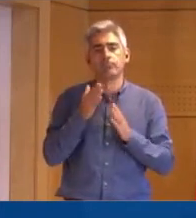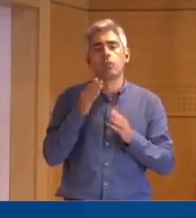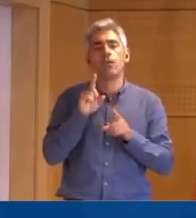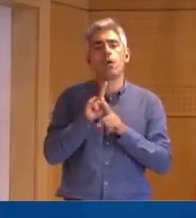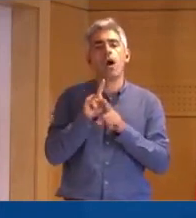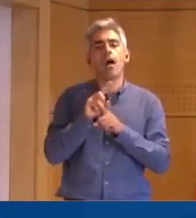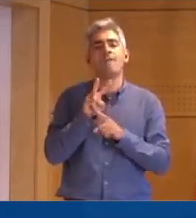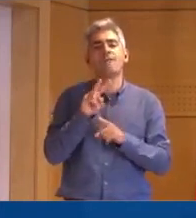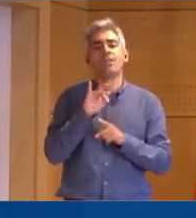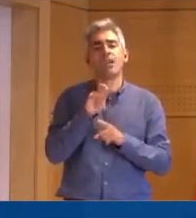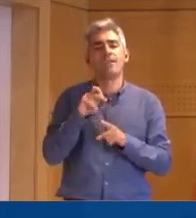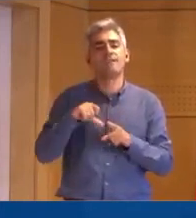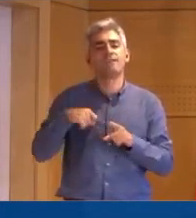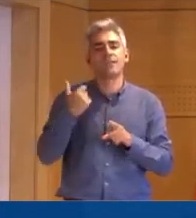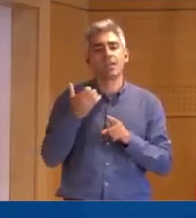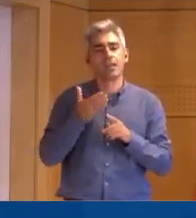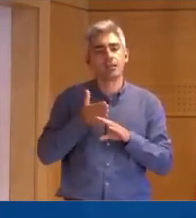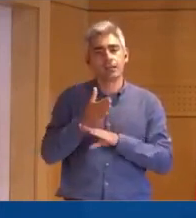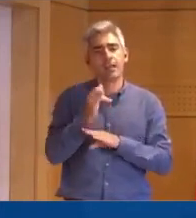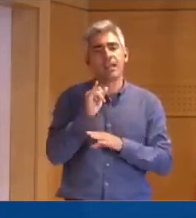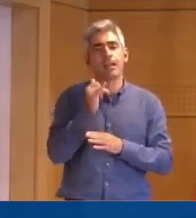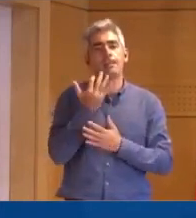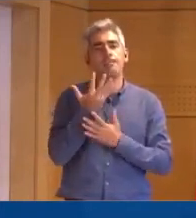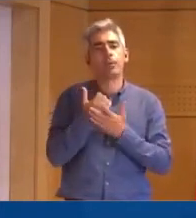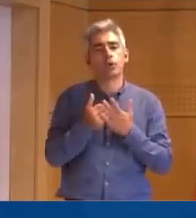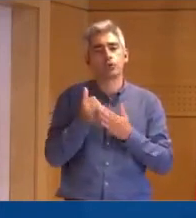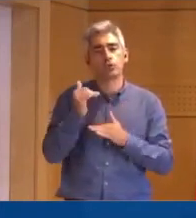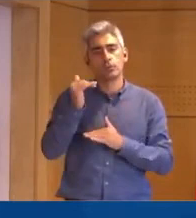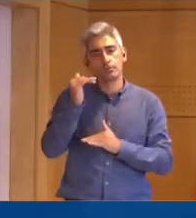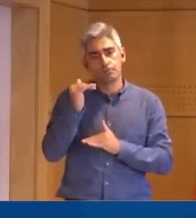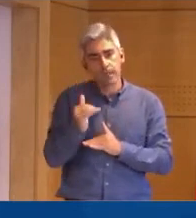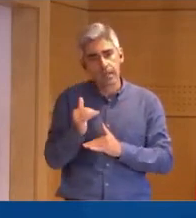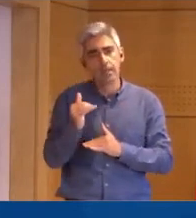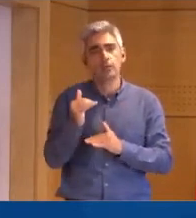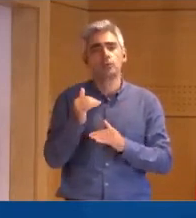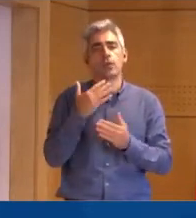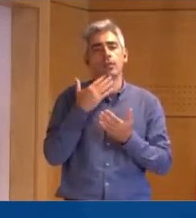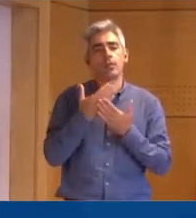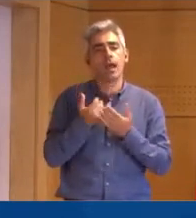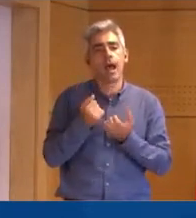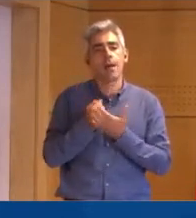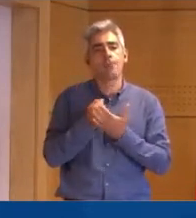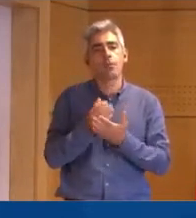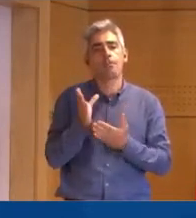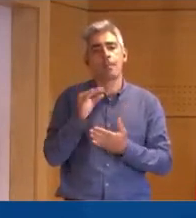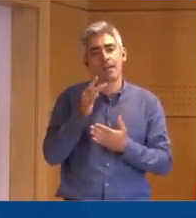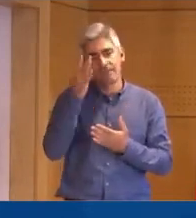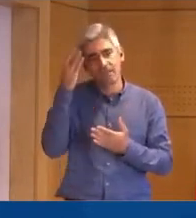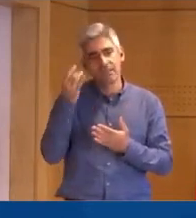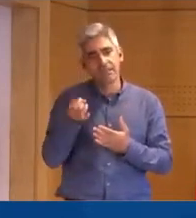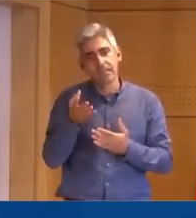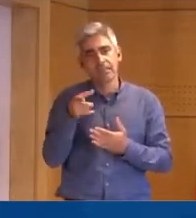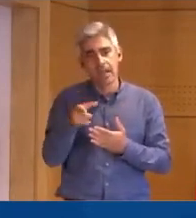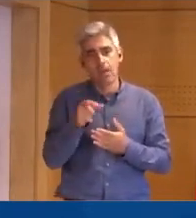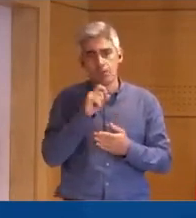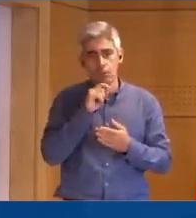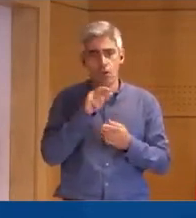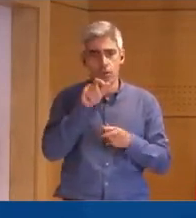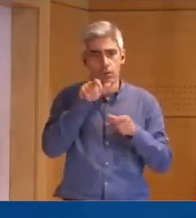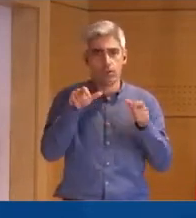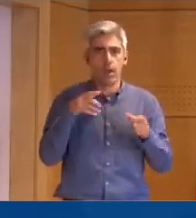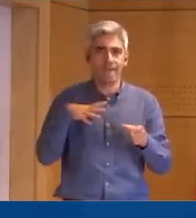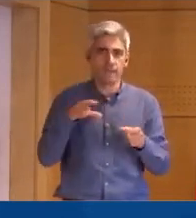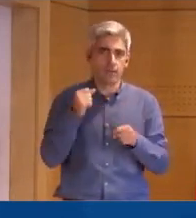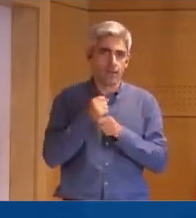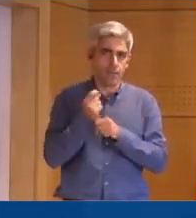baixa de impostos e com outros incentivos. Queria perceber-se que tipo de facilidades é que podem ser dadas às pessoas